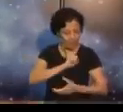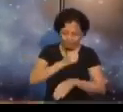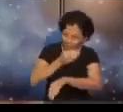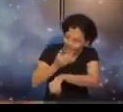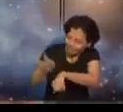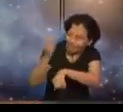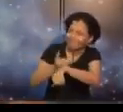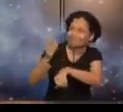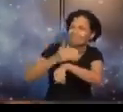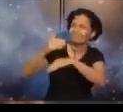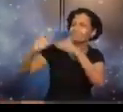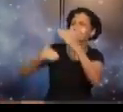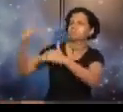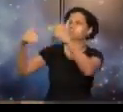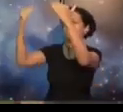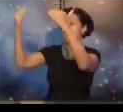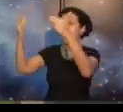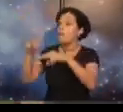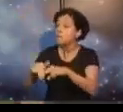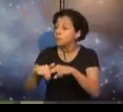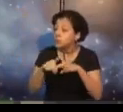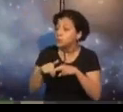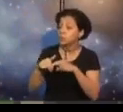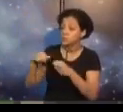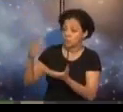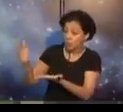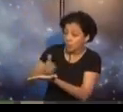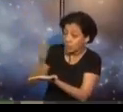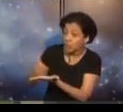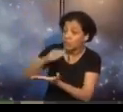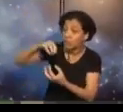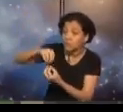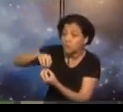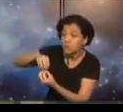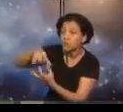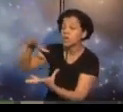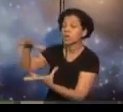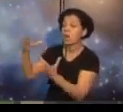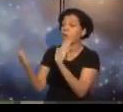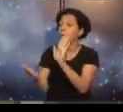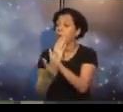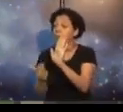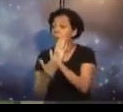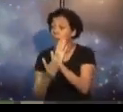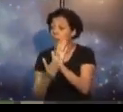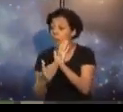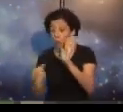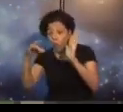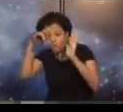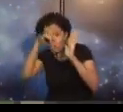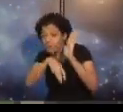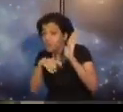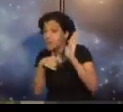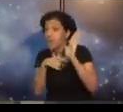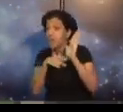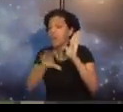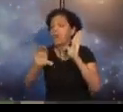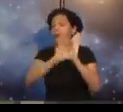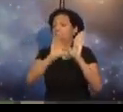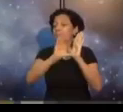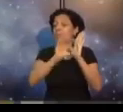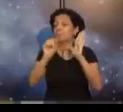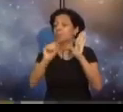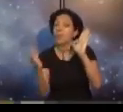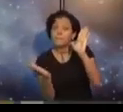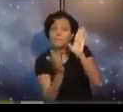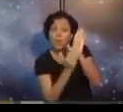isso, a Gênesis propõe, no seu último capítulo, a proposta do Espiritismo